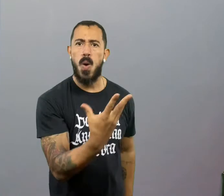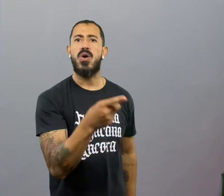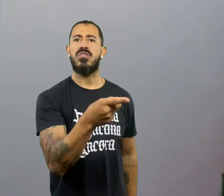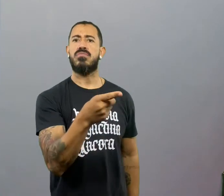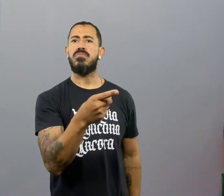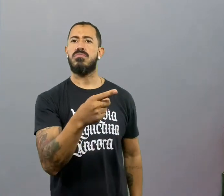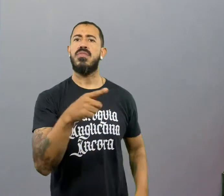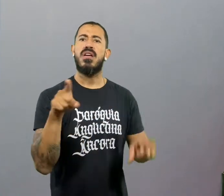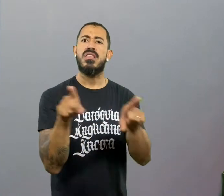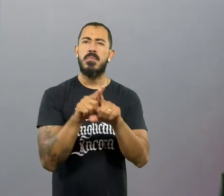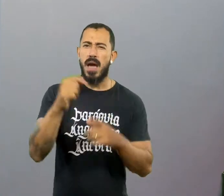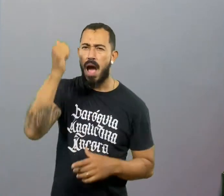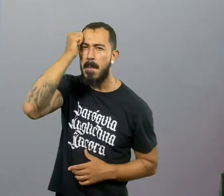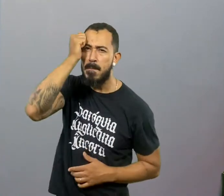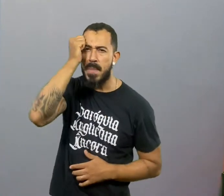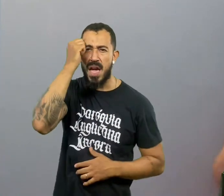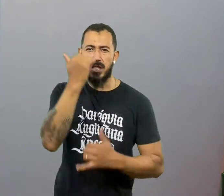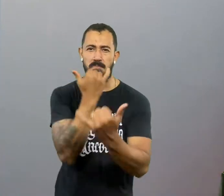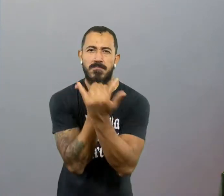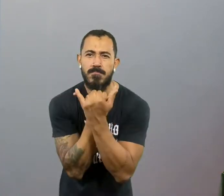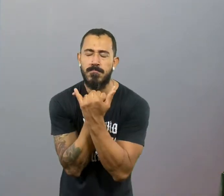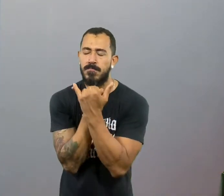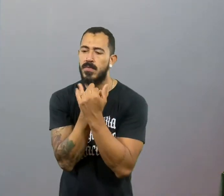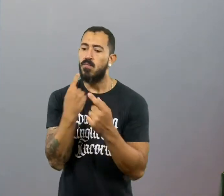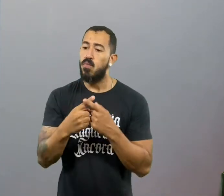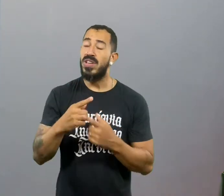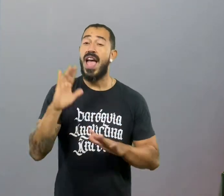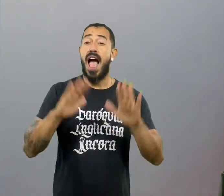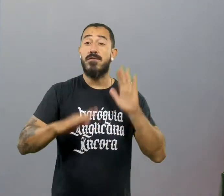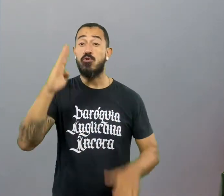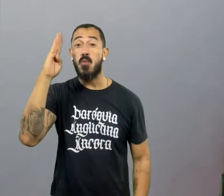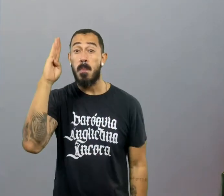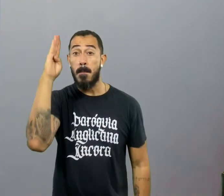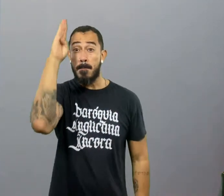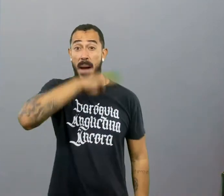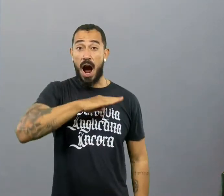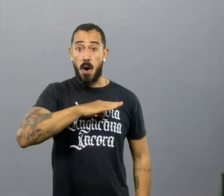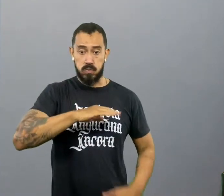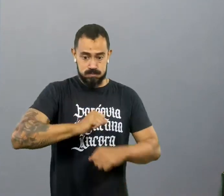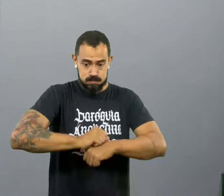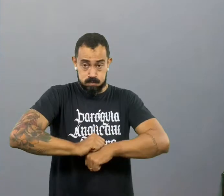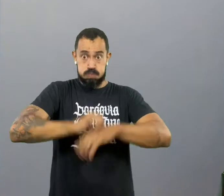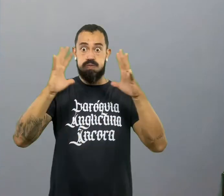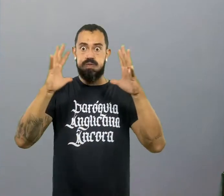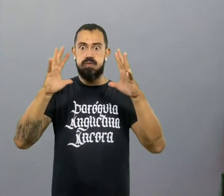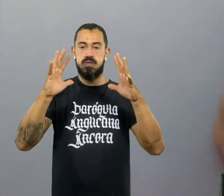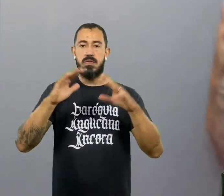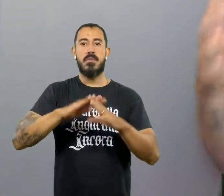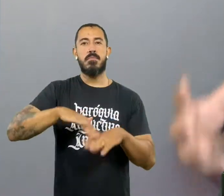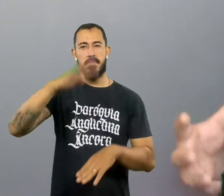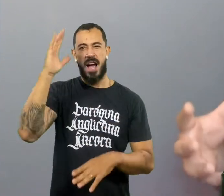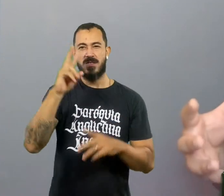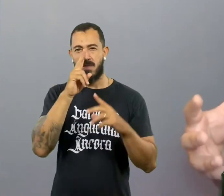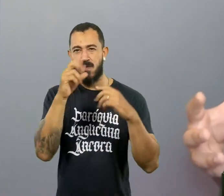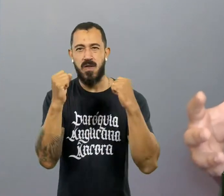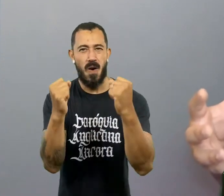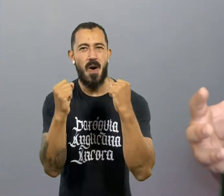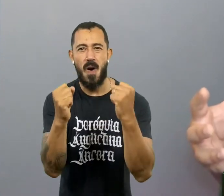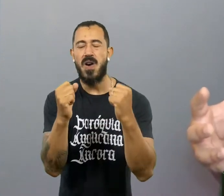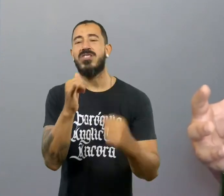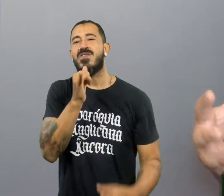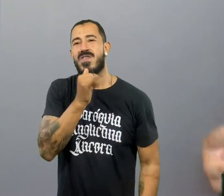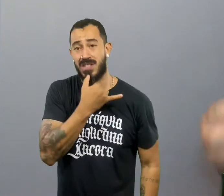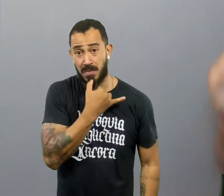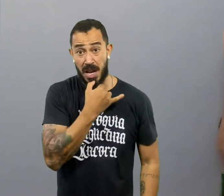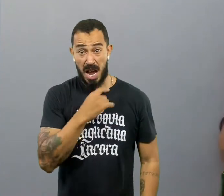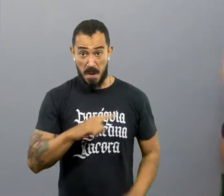arrepende, se tristece quando o mal vence. Então, é preciso ter clareza acerca do que é bom e aquilo do que é mal. Sabe?